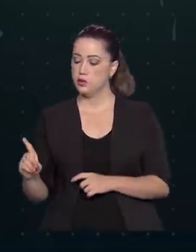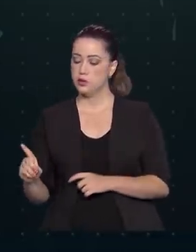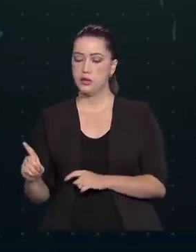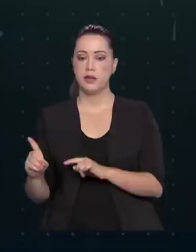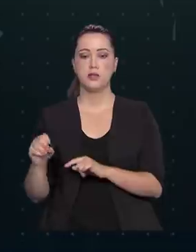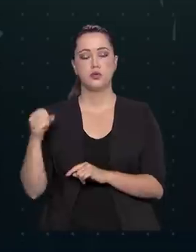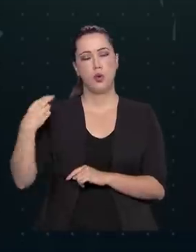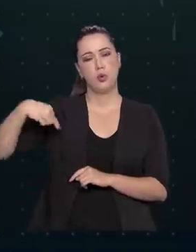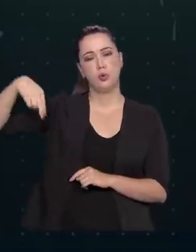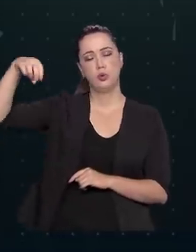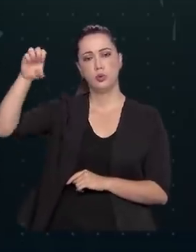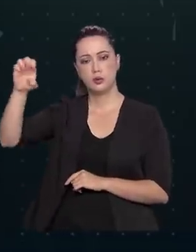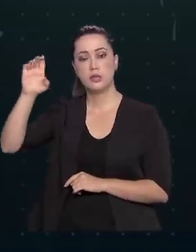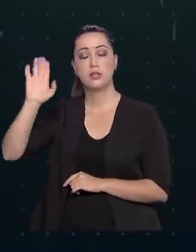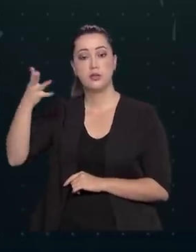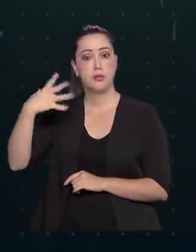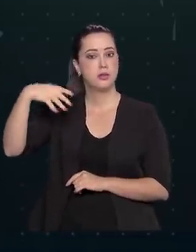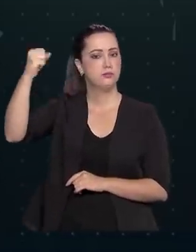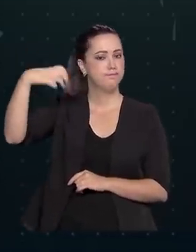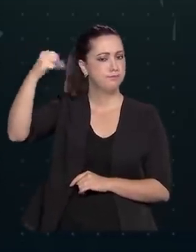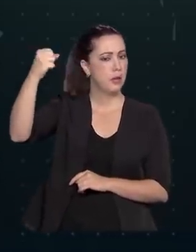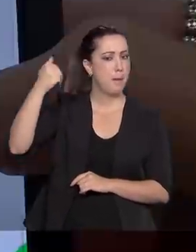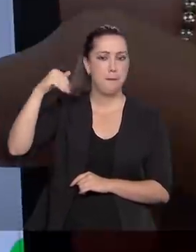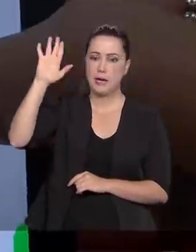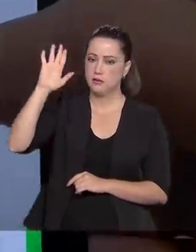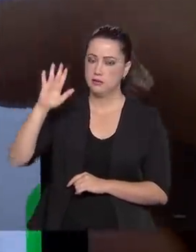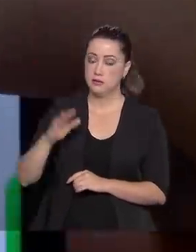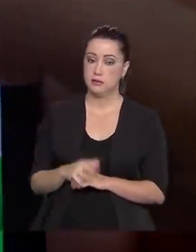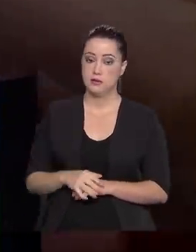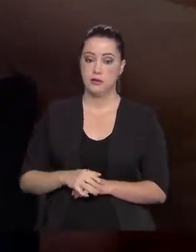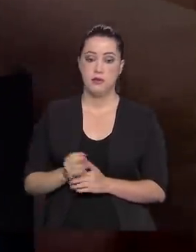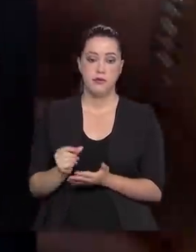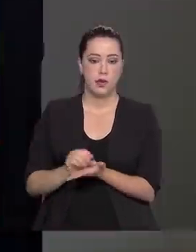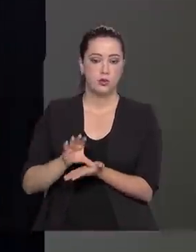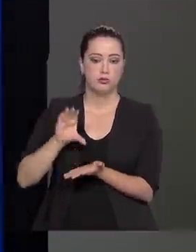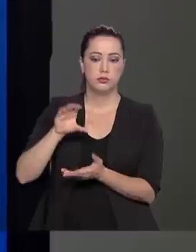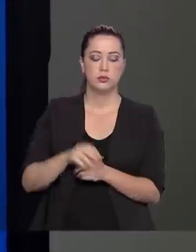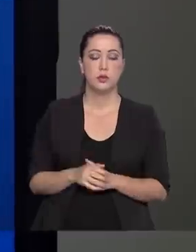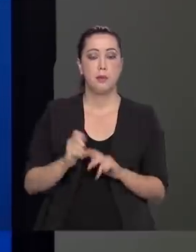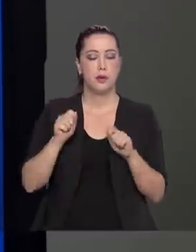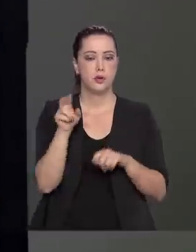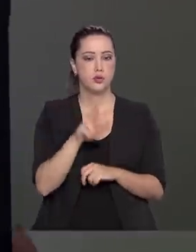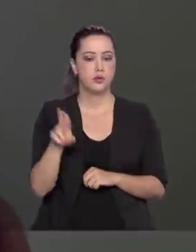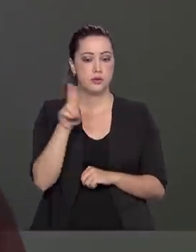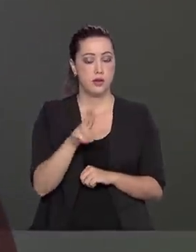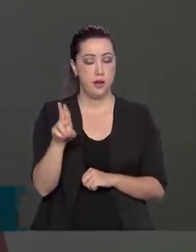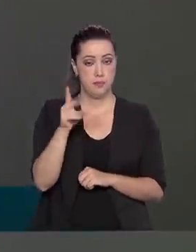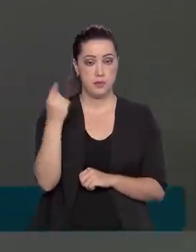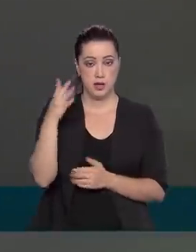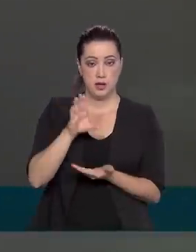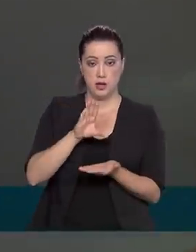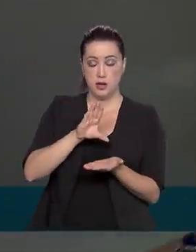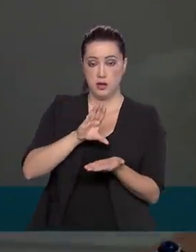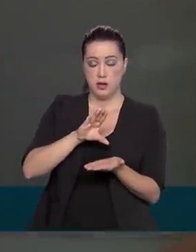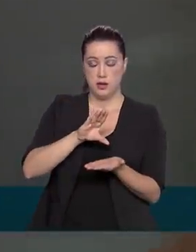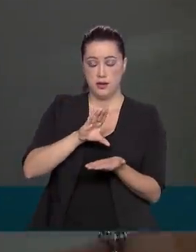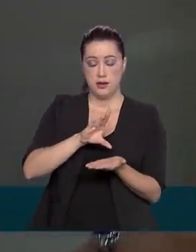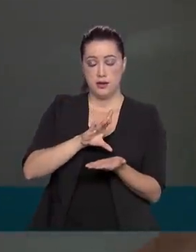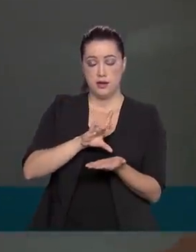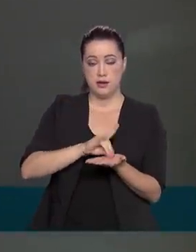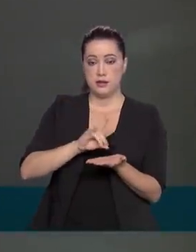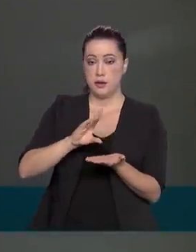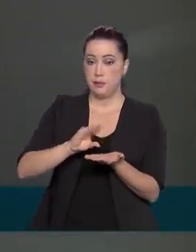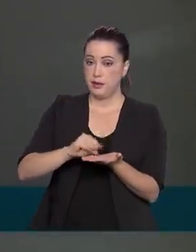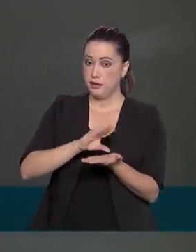Nordeste são as que mais receberam recursos. Quem recebe o auxílio pode utilizar o aplicativo Caixa Tem para